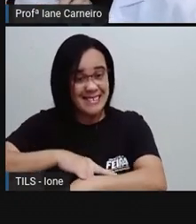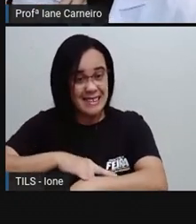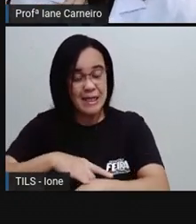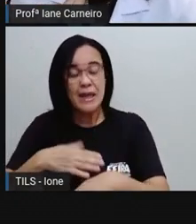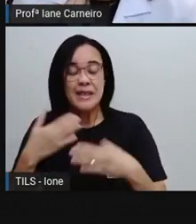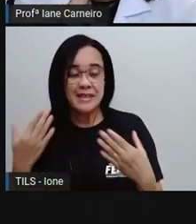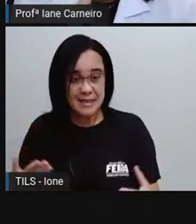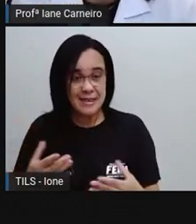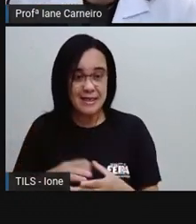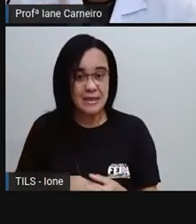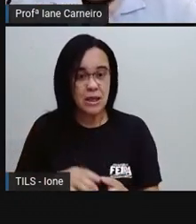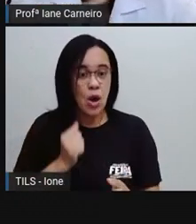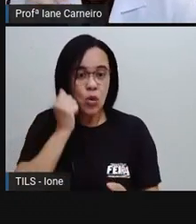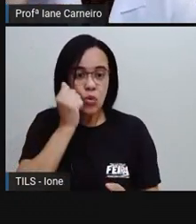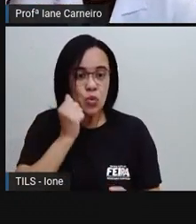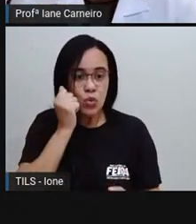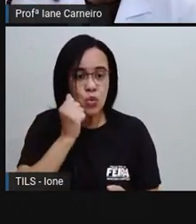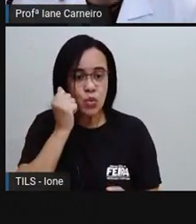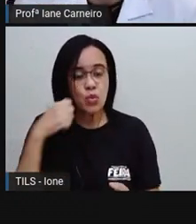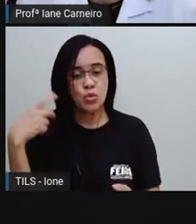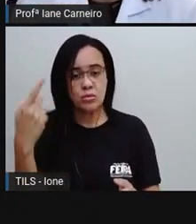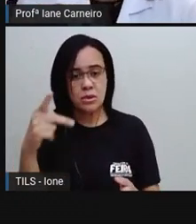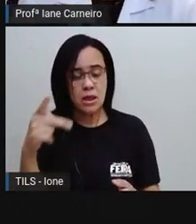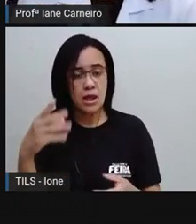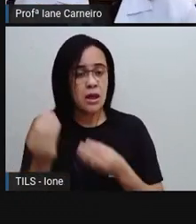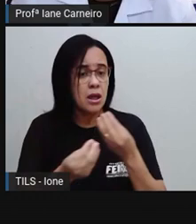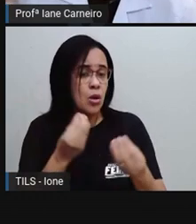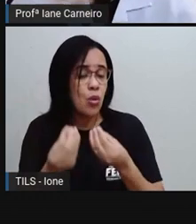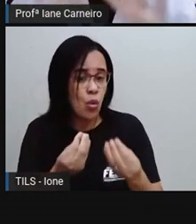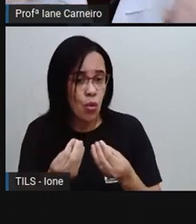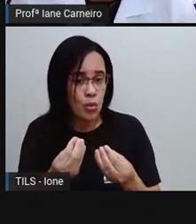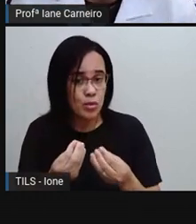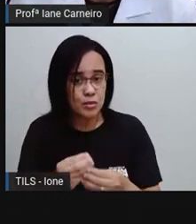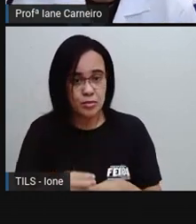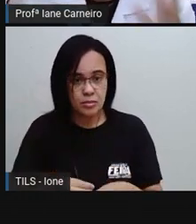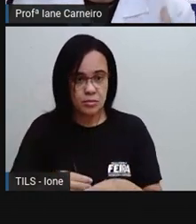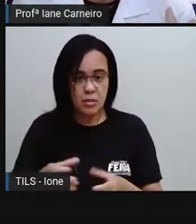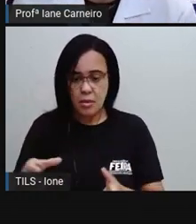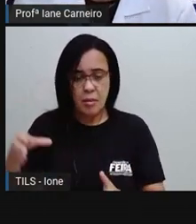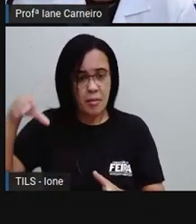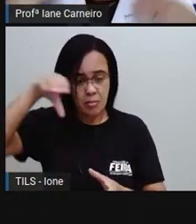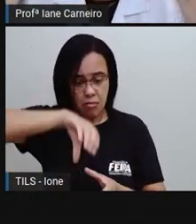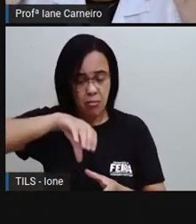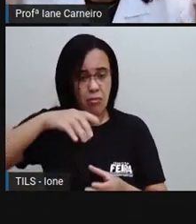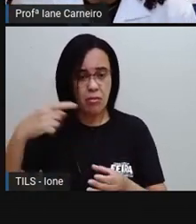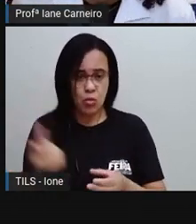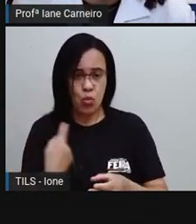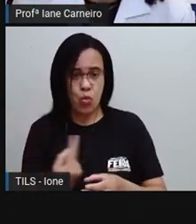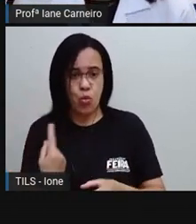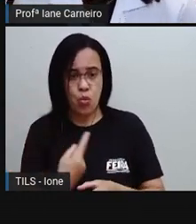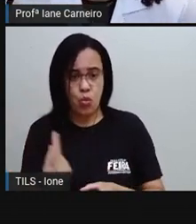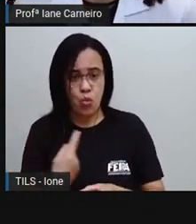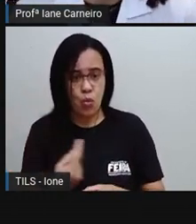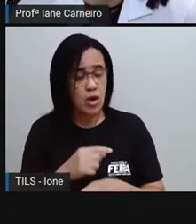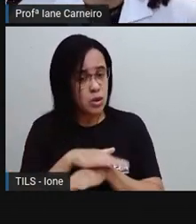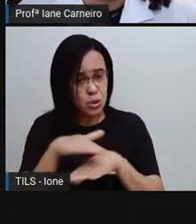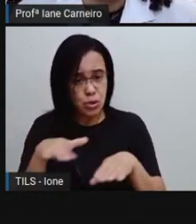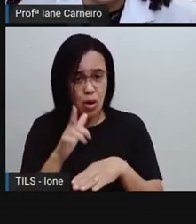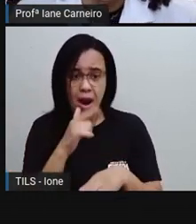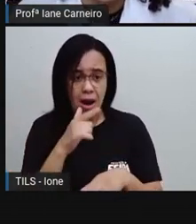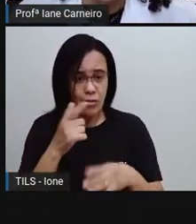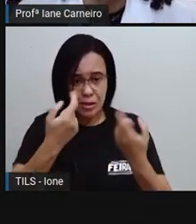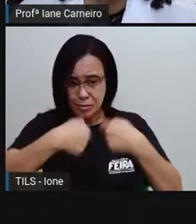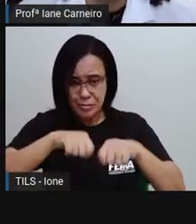que o suco da melancia, a gente nem coloca água pra fazer o suco. Bate só a melancia de tanta água que a melancia tem,